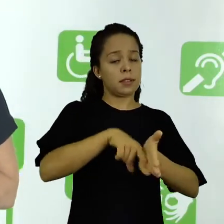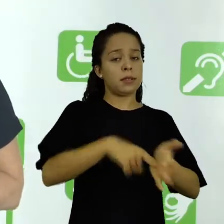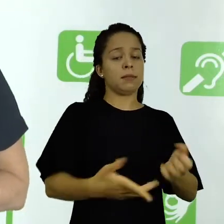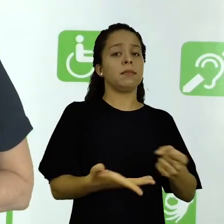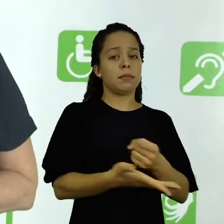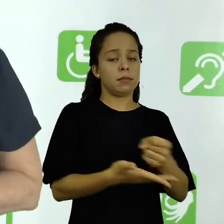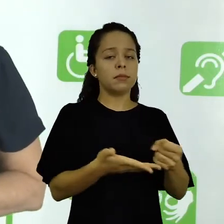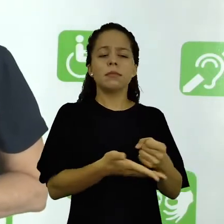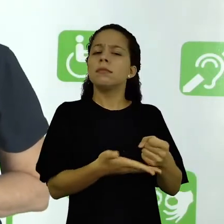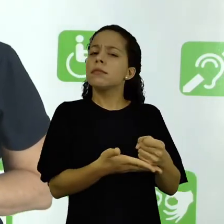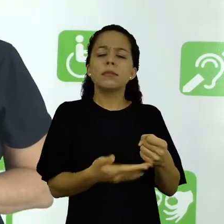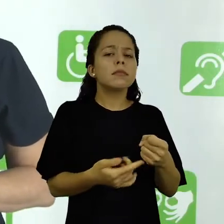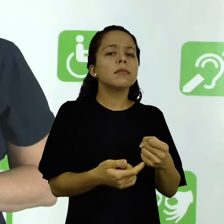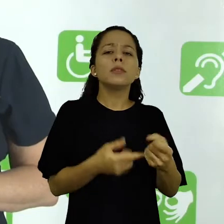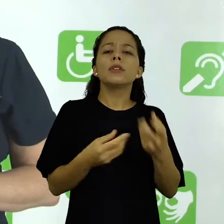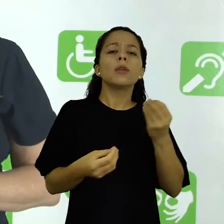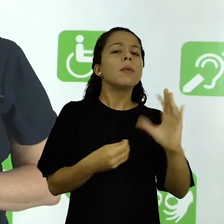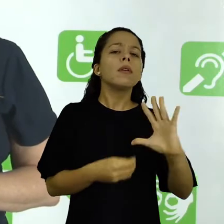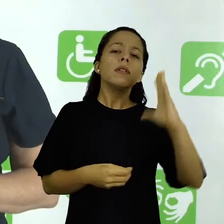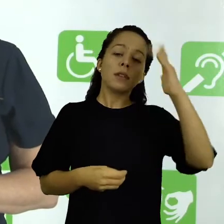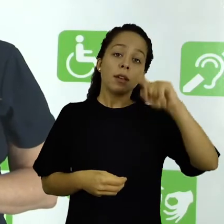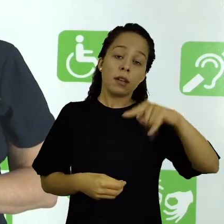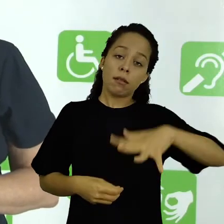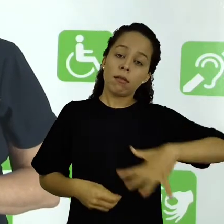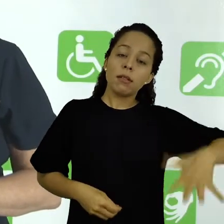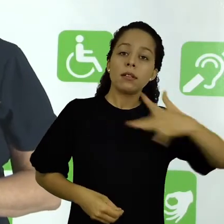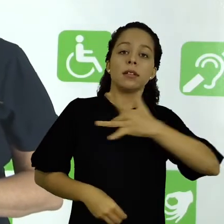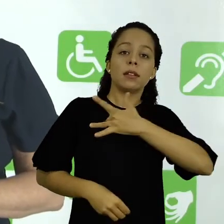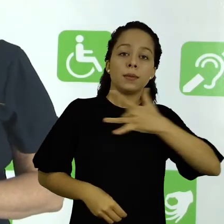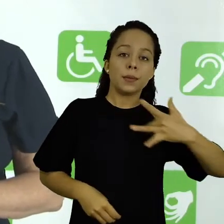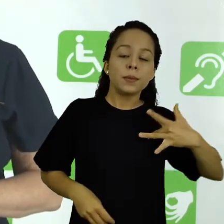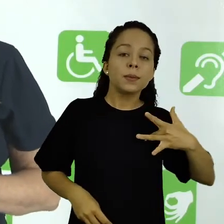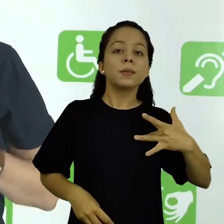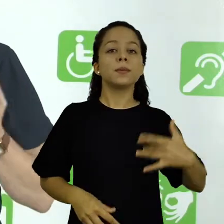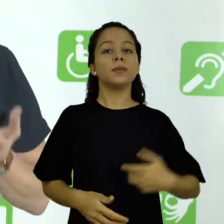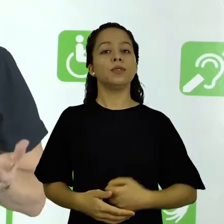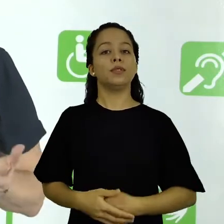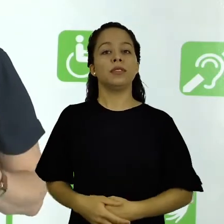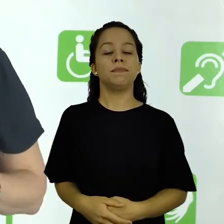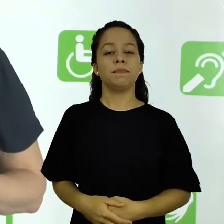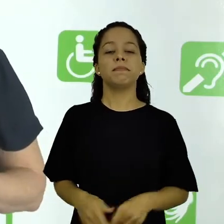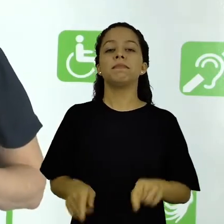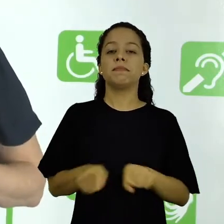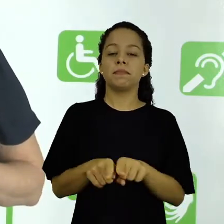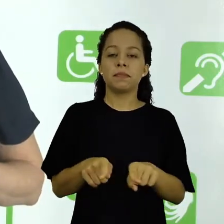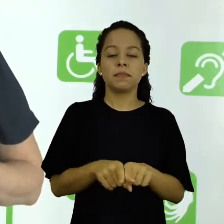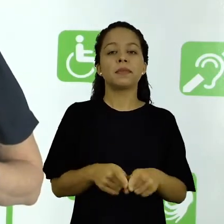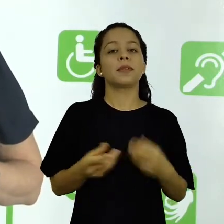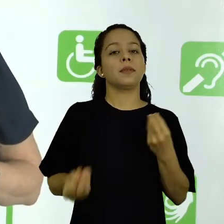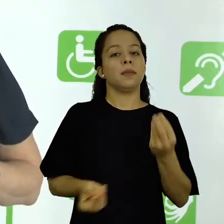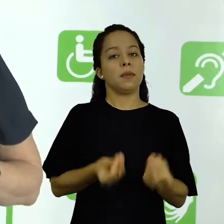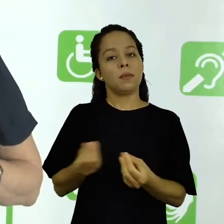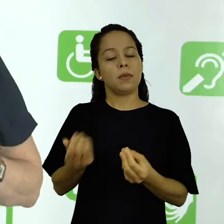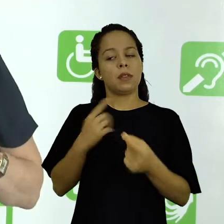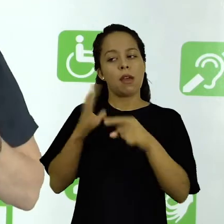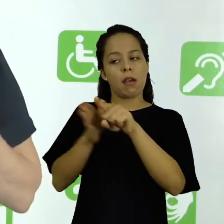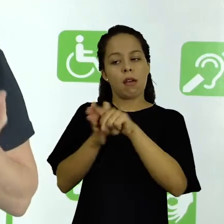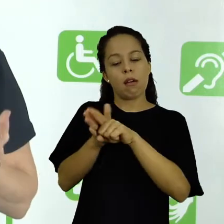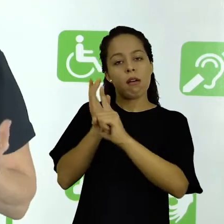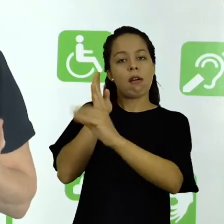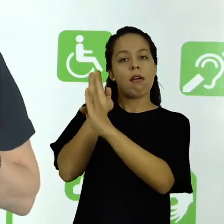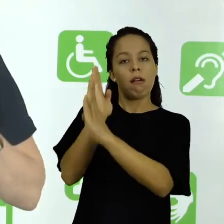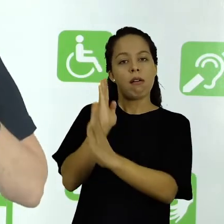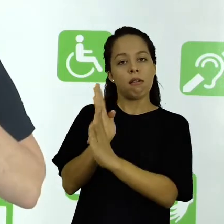básicas ainda elas são realizadas, por exemplo, na área da saúde na